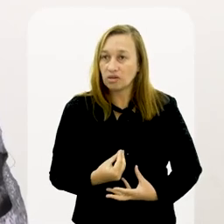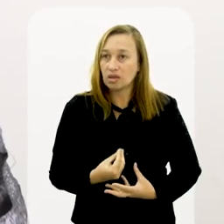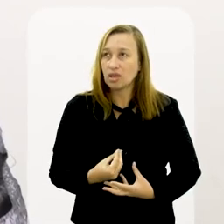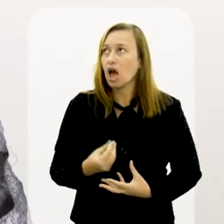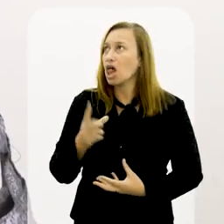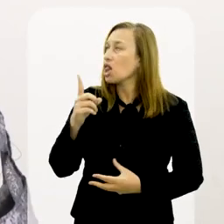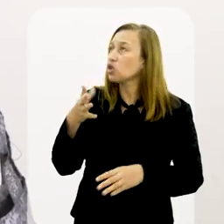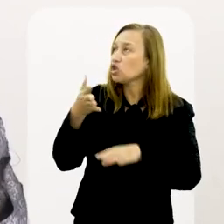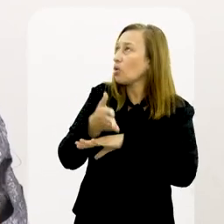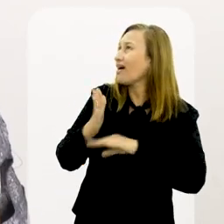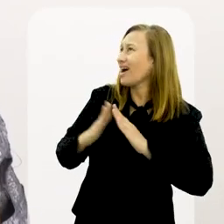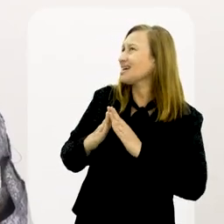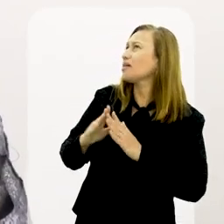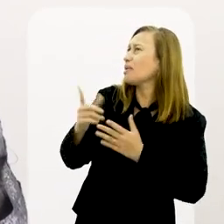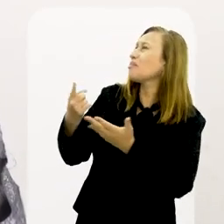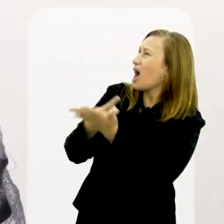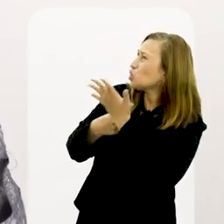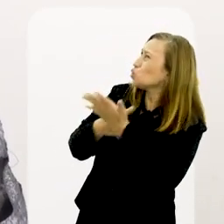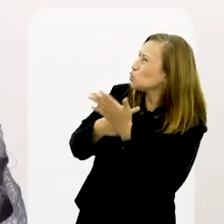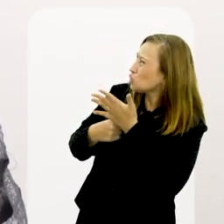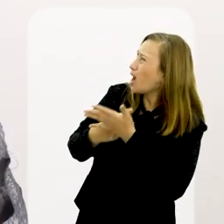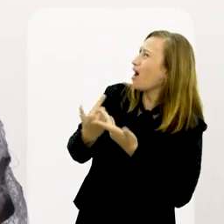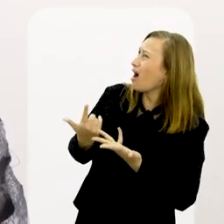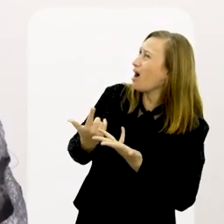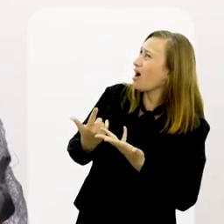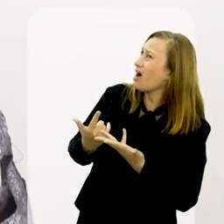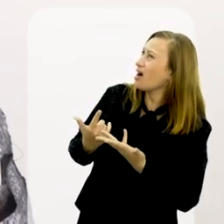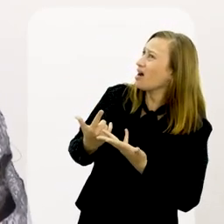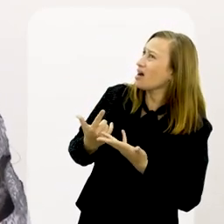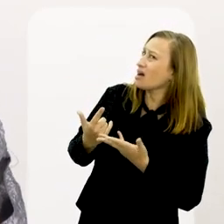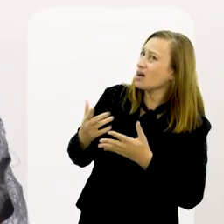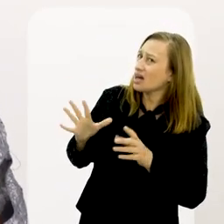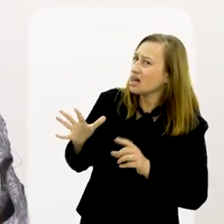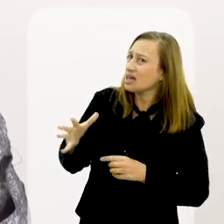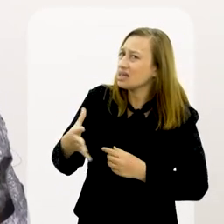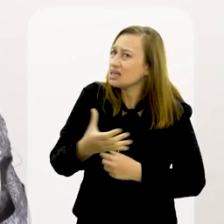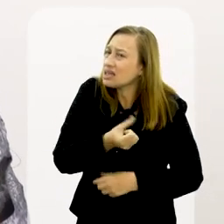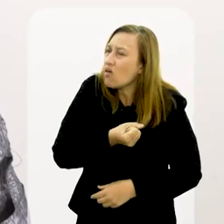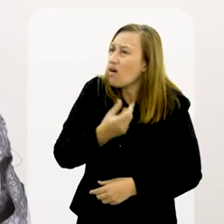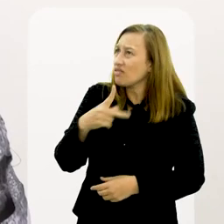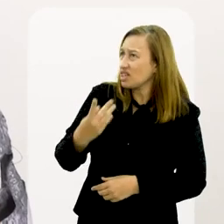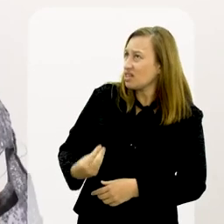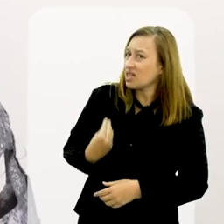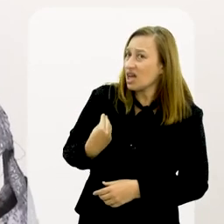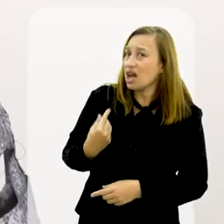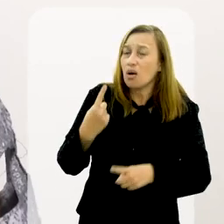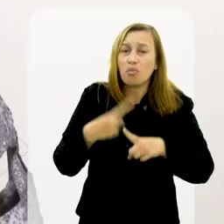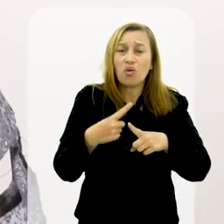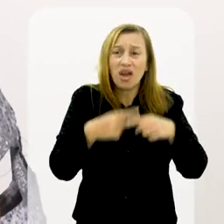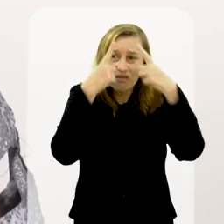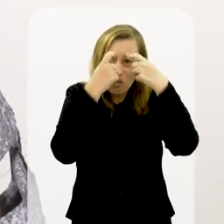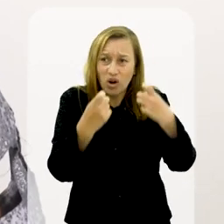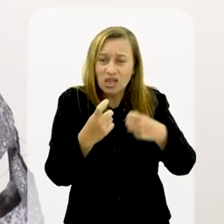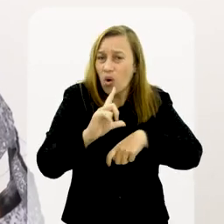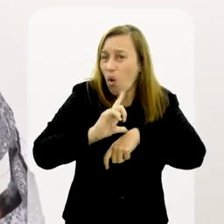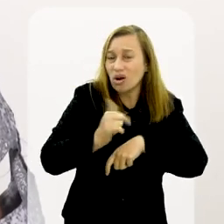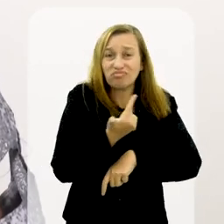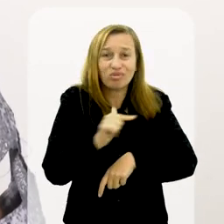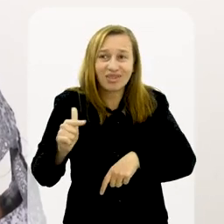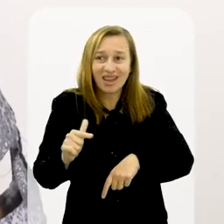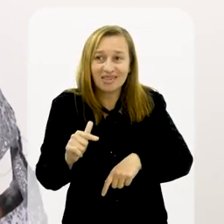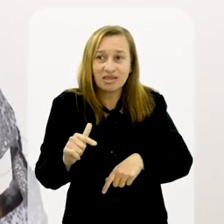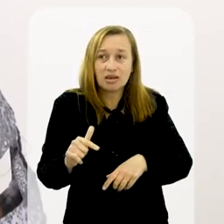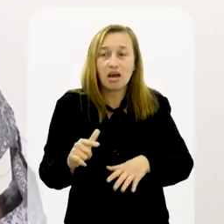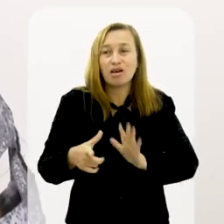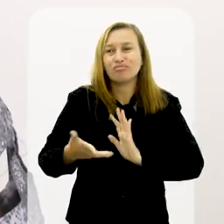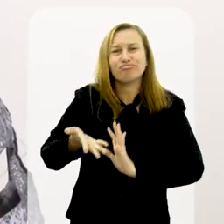chegou em casa. Dá para vocês ajudarem aí e chegarem sã e salvo? Porque a violência não tem mais hora.